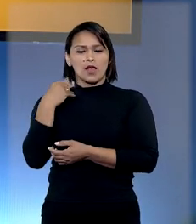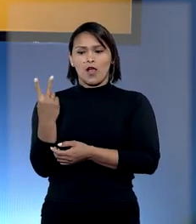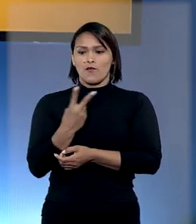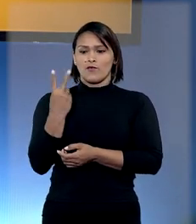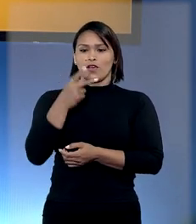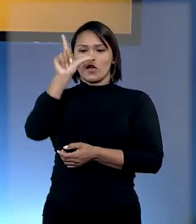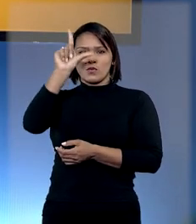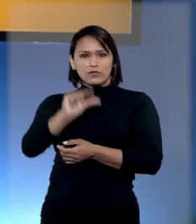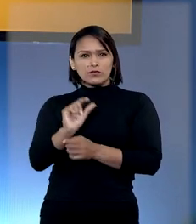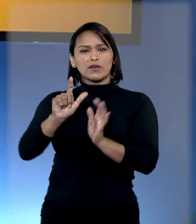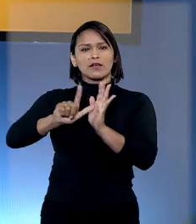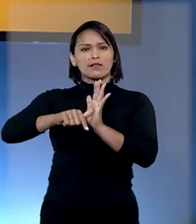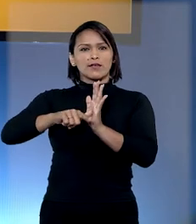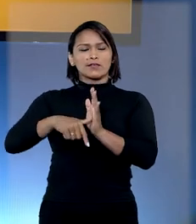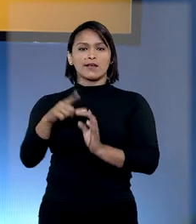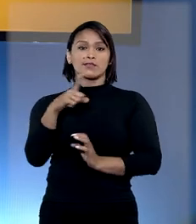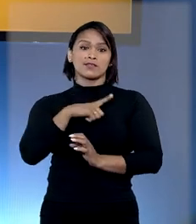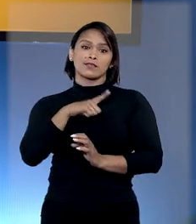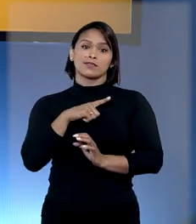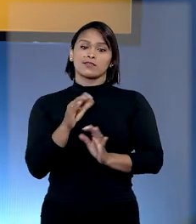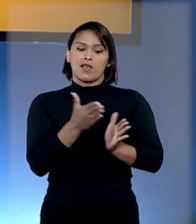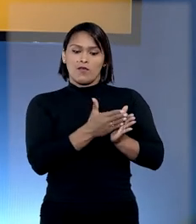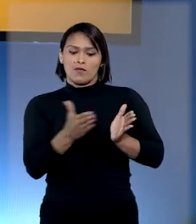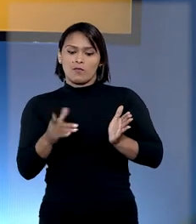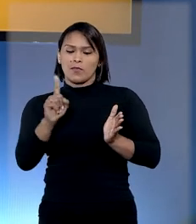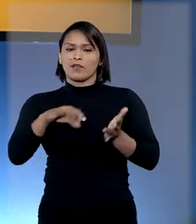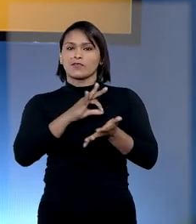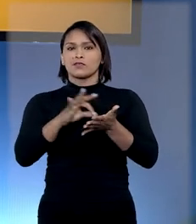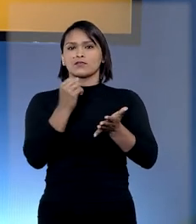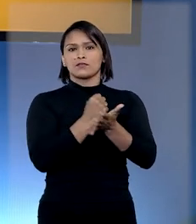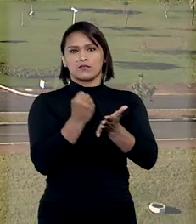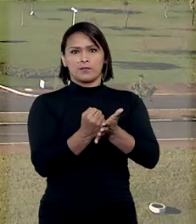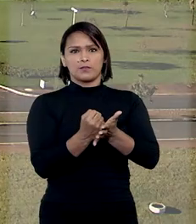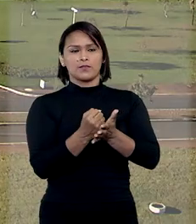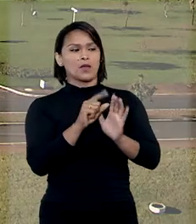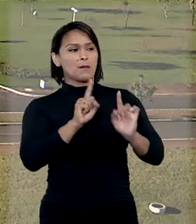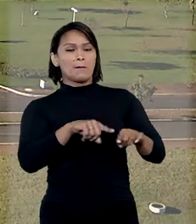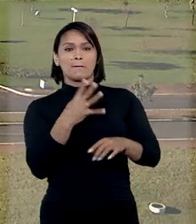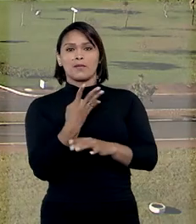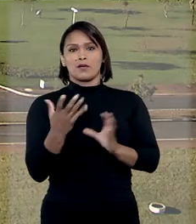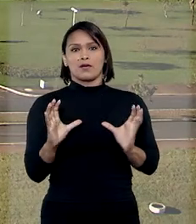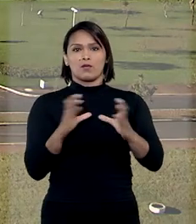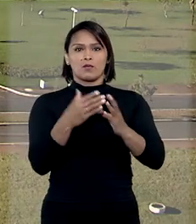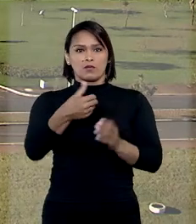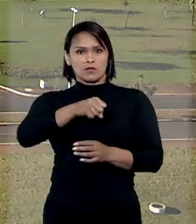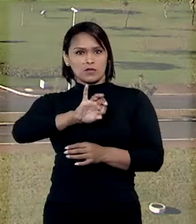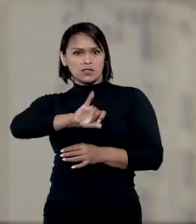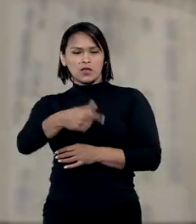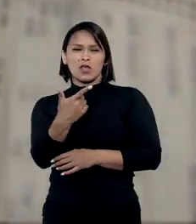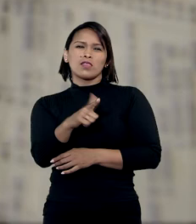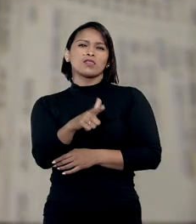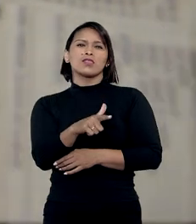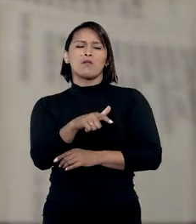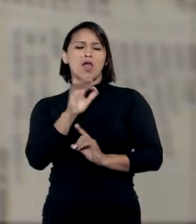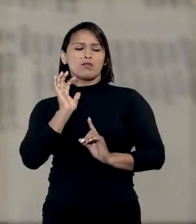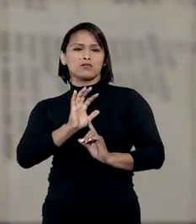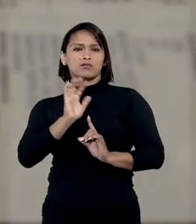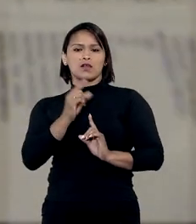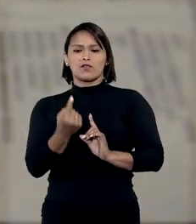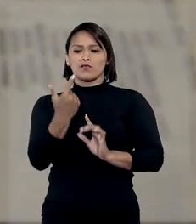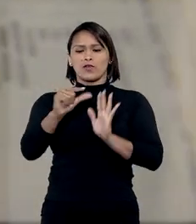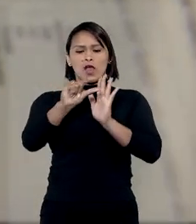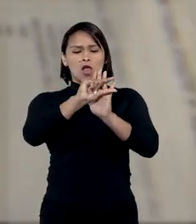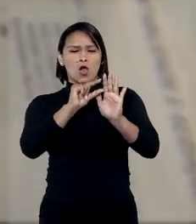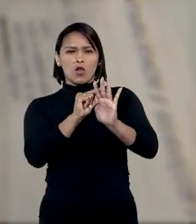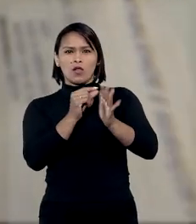mínimo de fatura em atraso se houver previsão contratual. Para a quarta turma do STJ, não é abusiva a